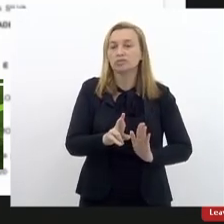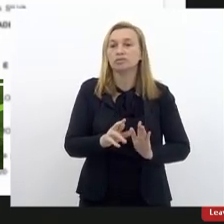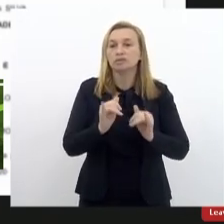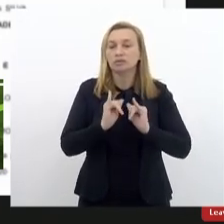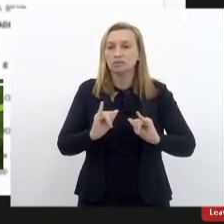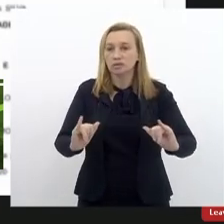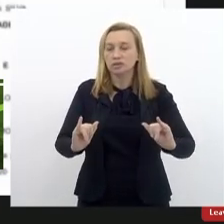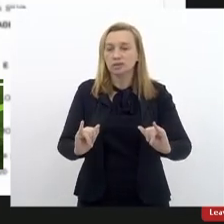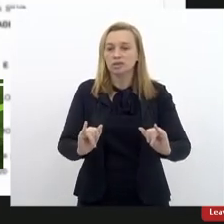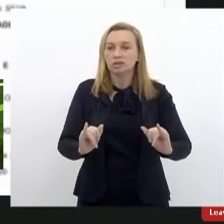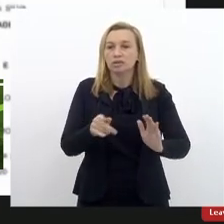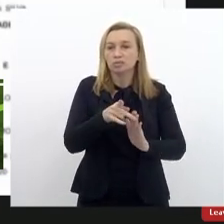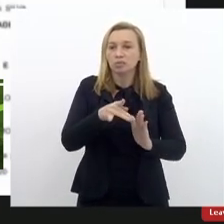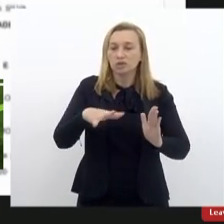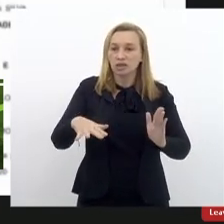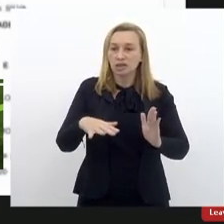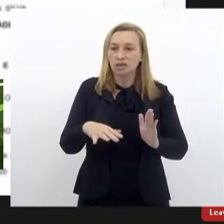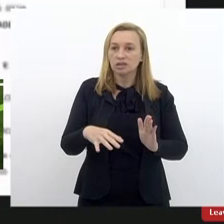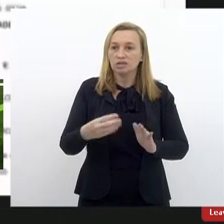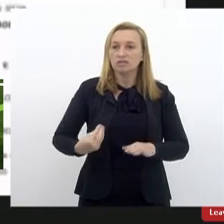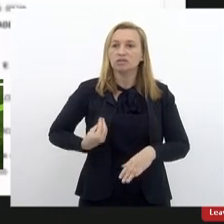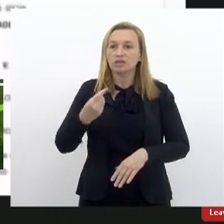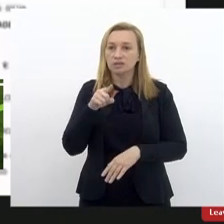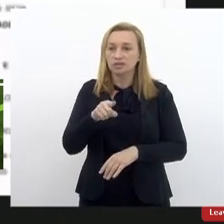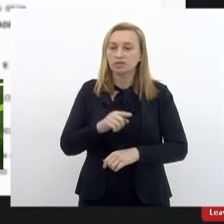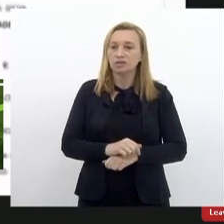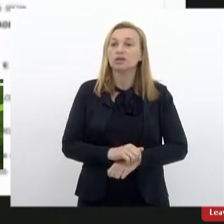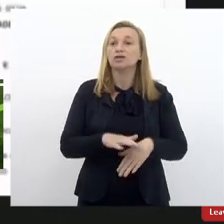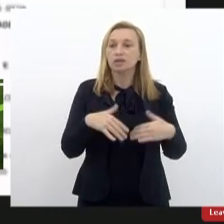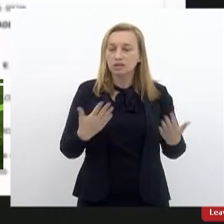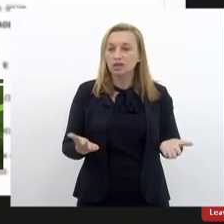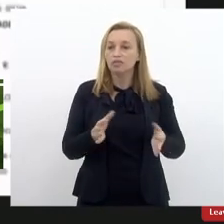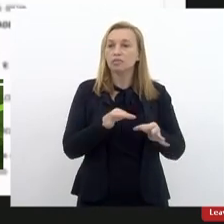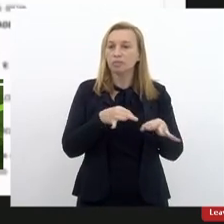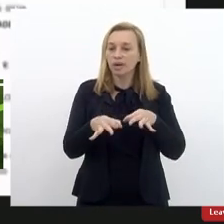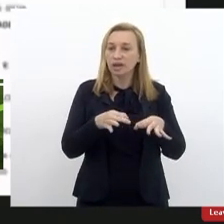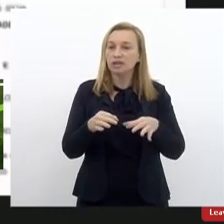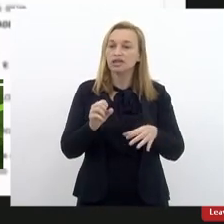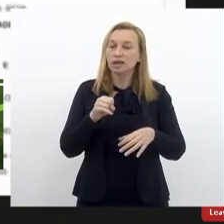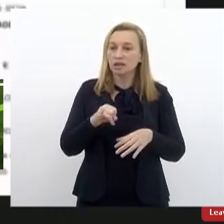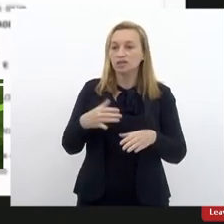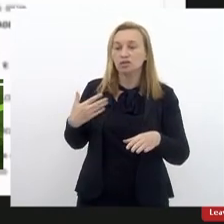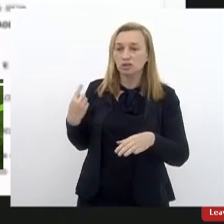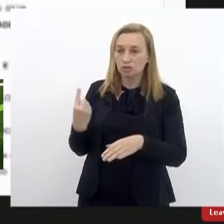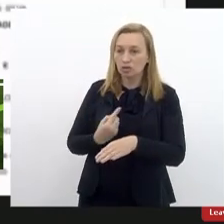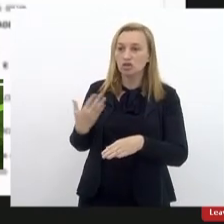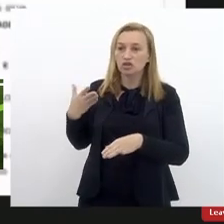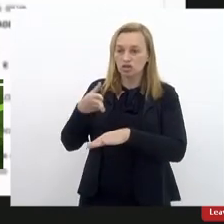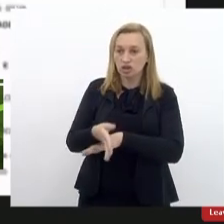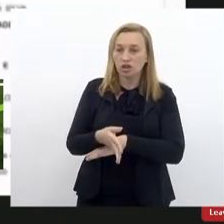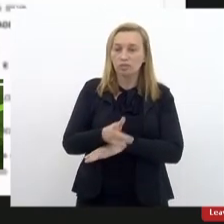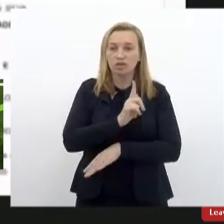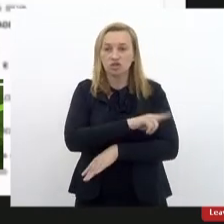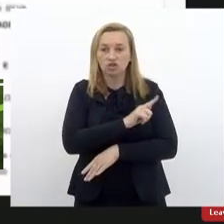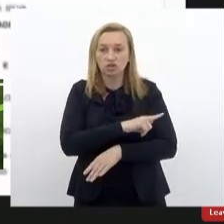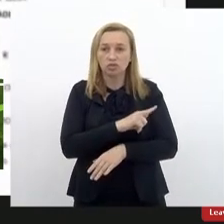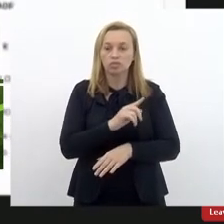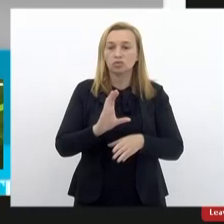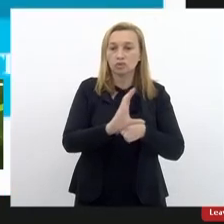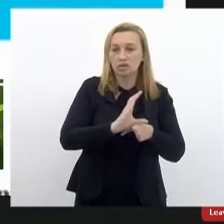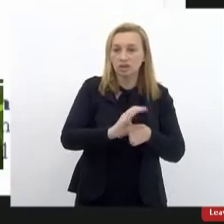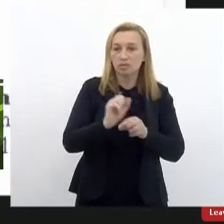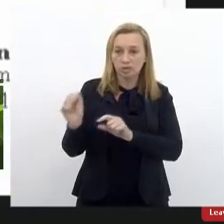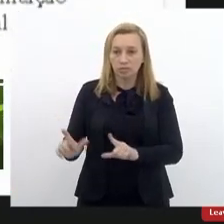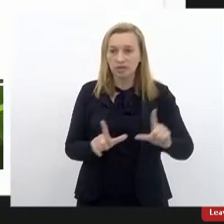de uma portaria que se encontra aí presente. Então, isso também foi feito assim que nós chegamos à gestão do Conselho. Pode passar, por